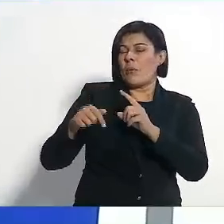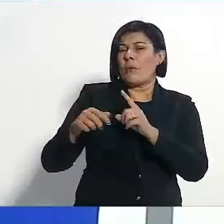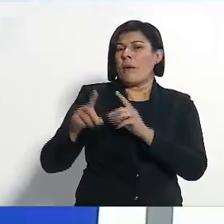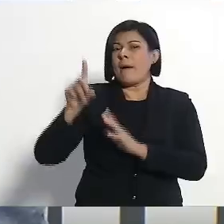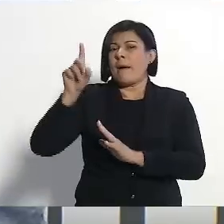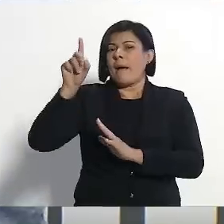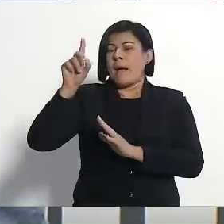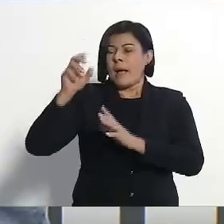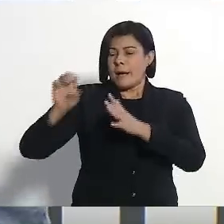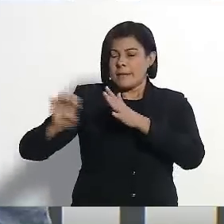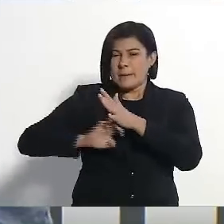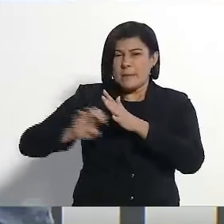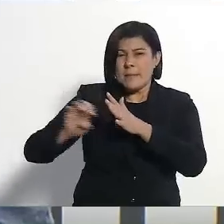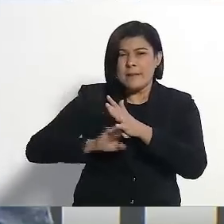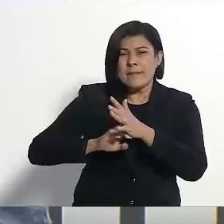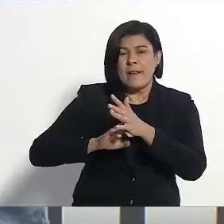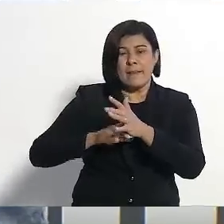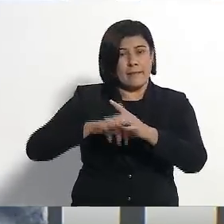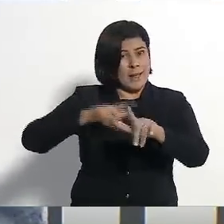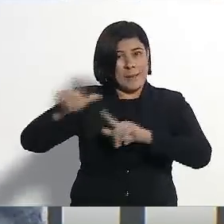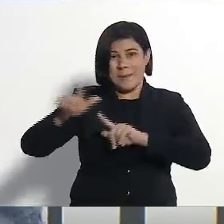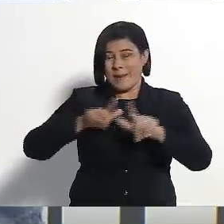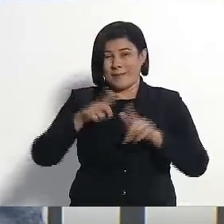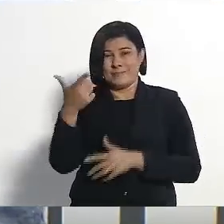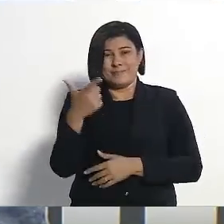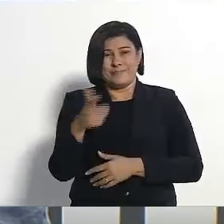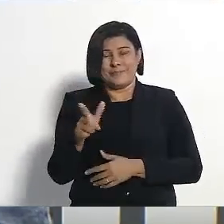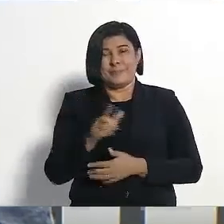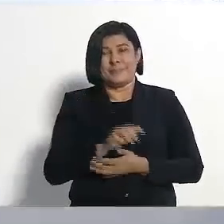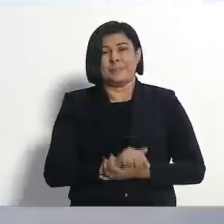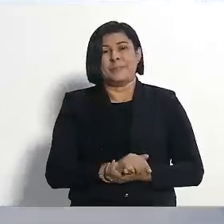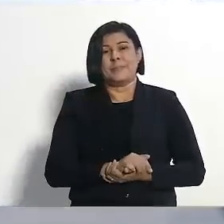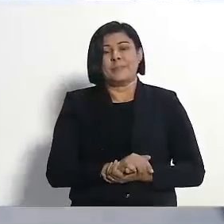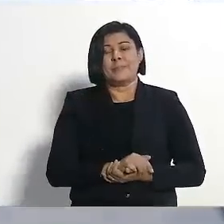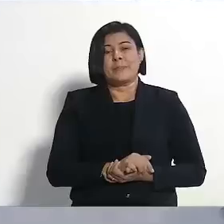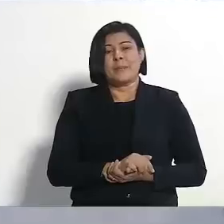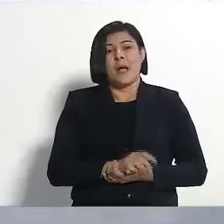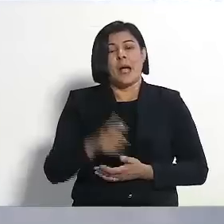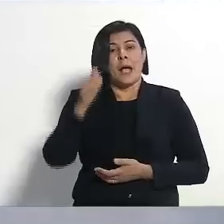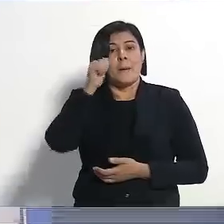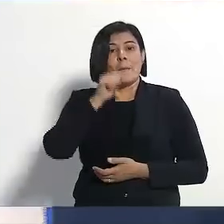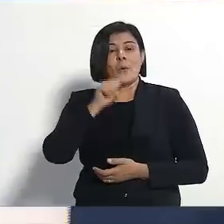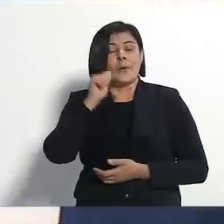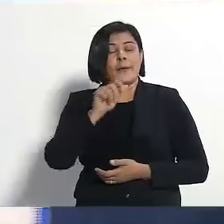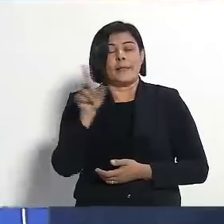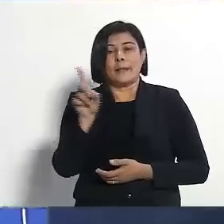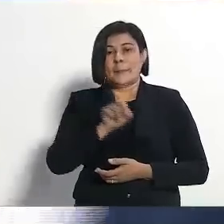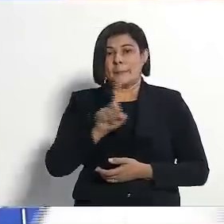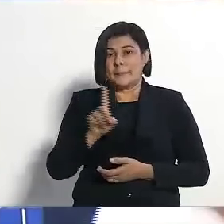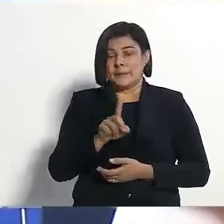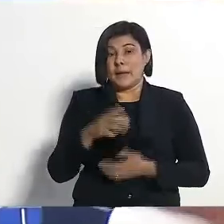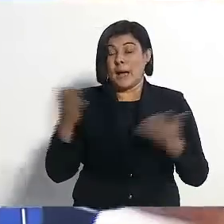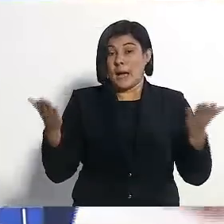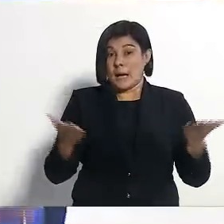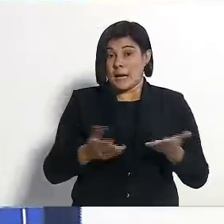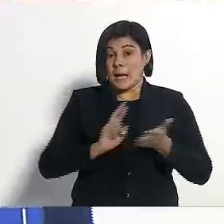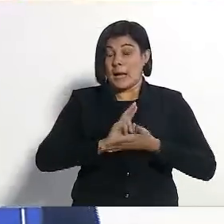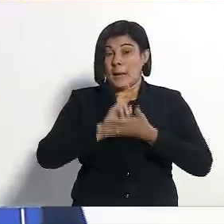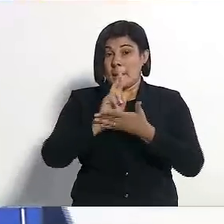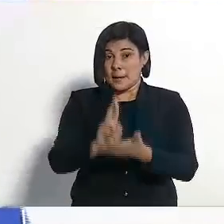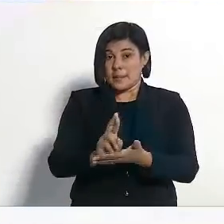não a classe trabalhadora e não a mulher. Portanto, você aqui representa o que tem de mais reacionário